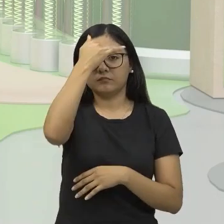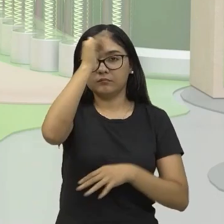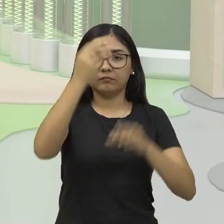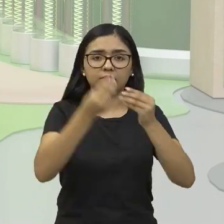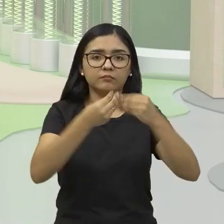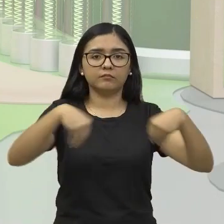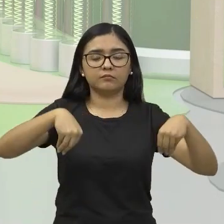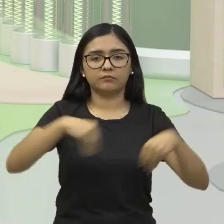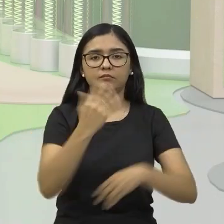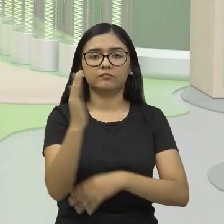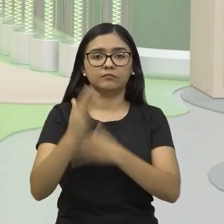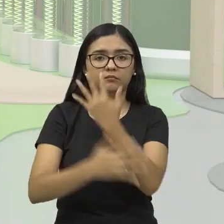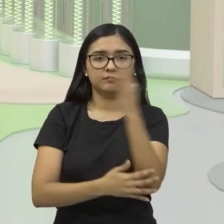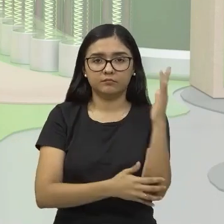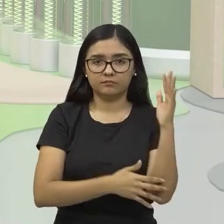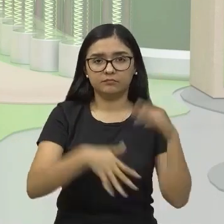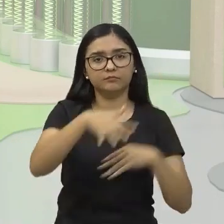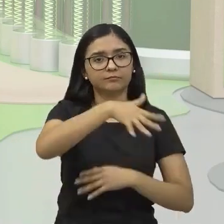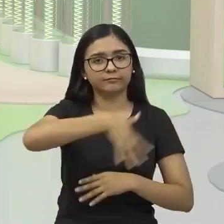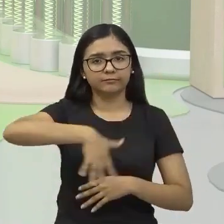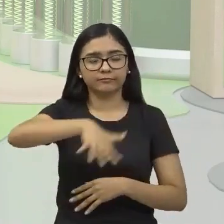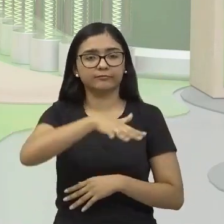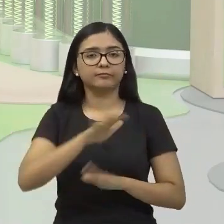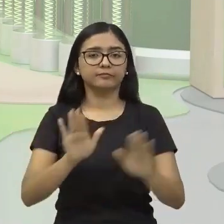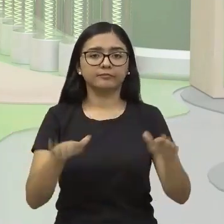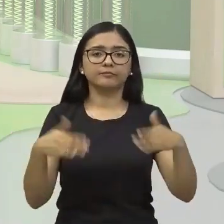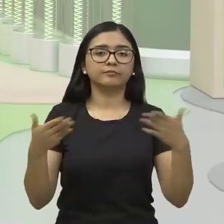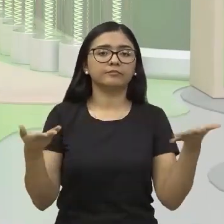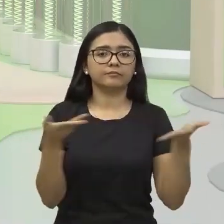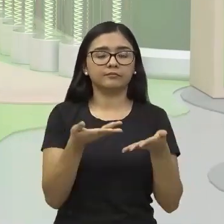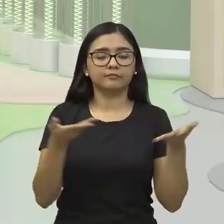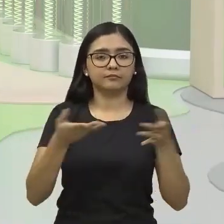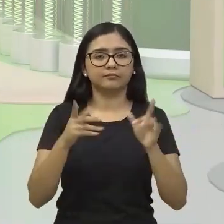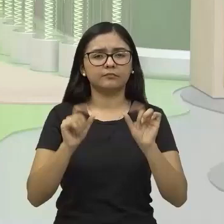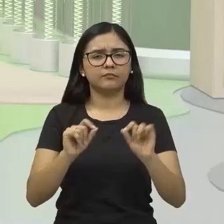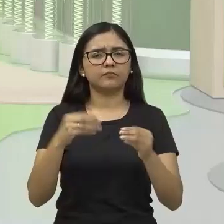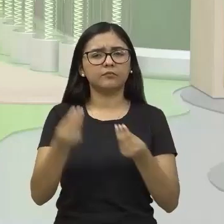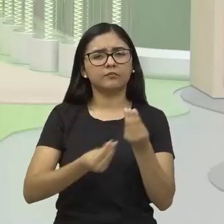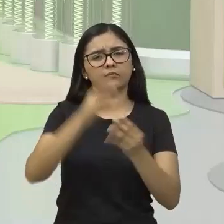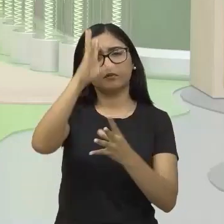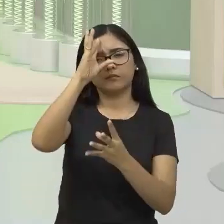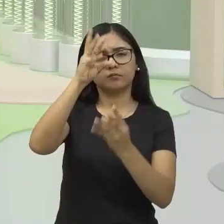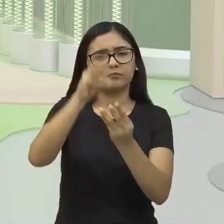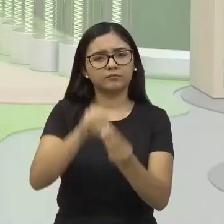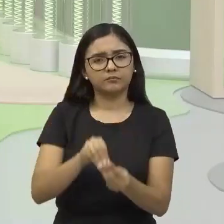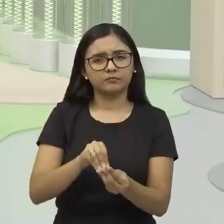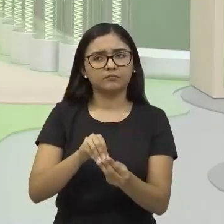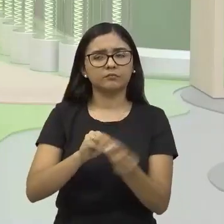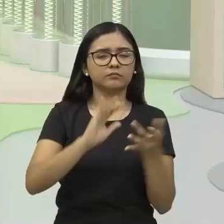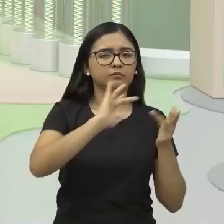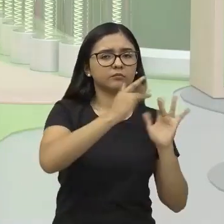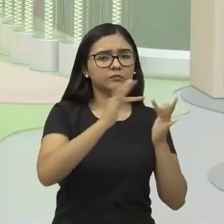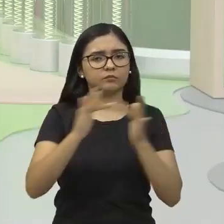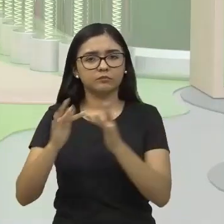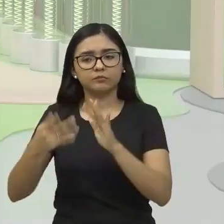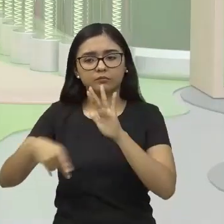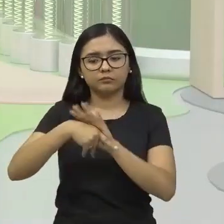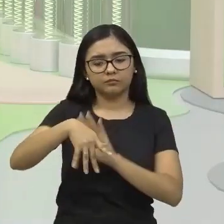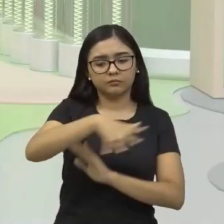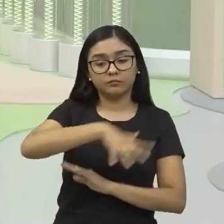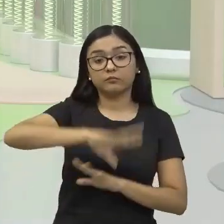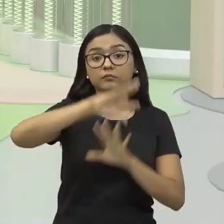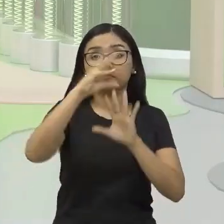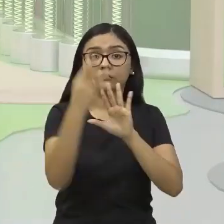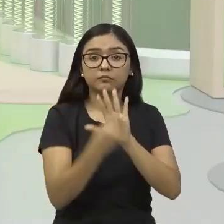meio ambiente, certo? E aí, agora como a gente faz para entender o nosso contexto aqui amazônico?